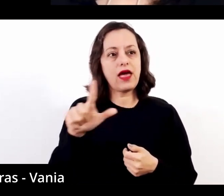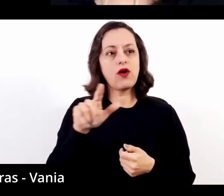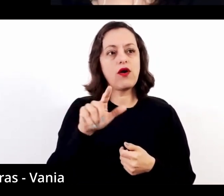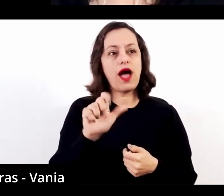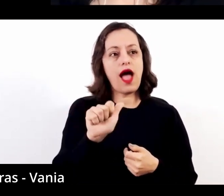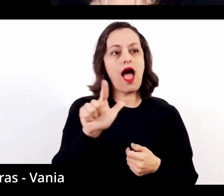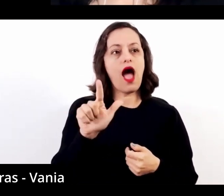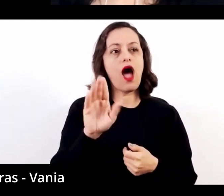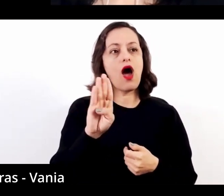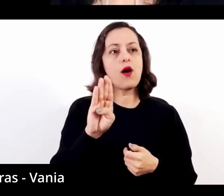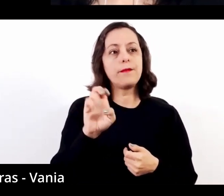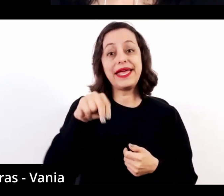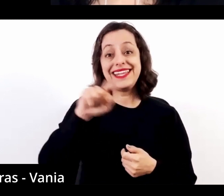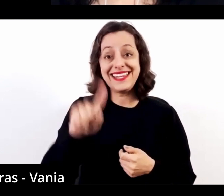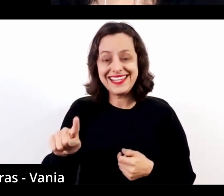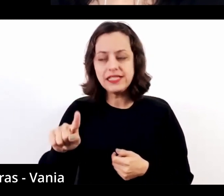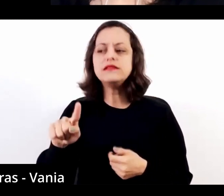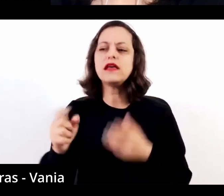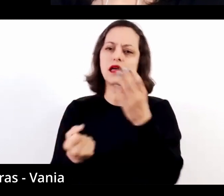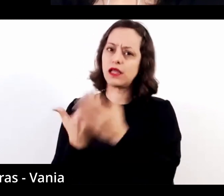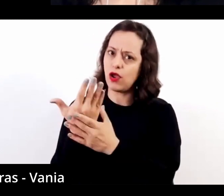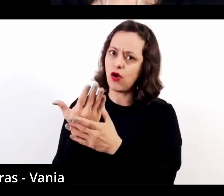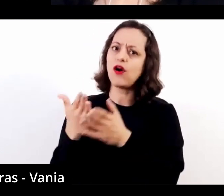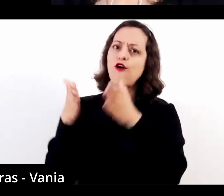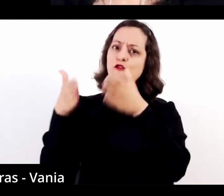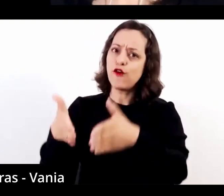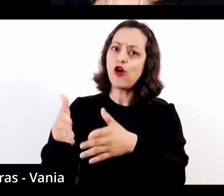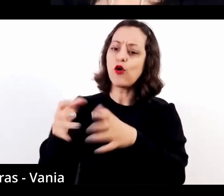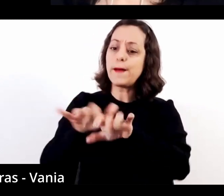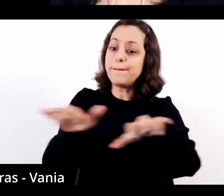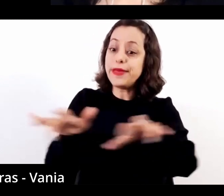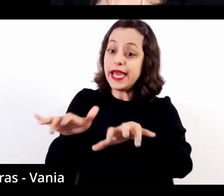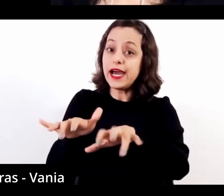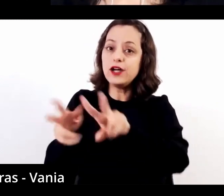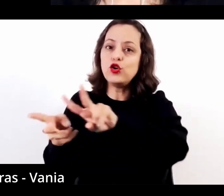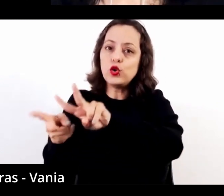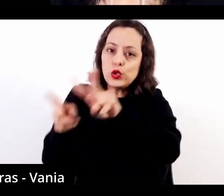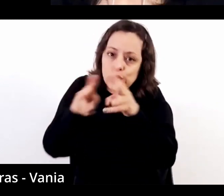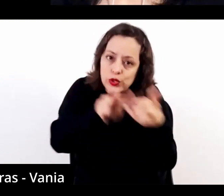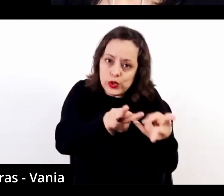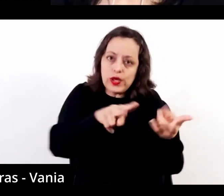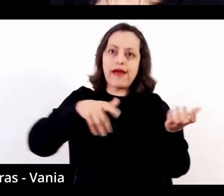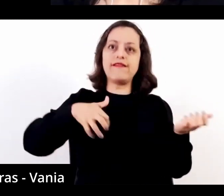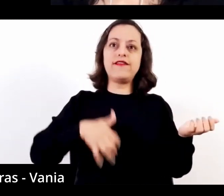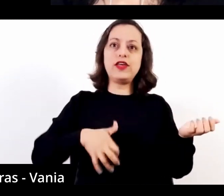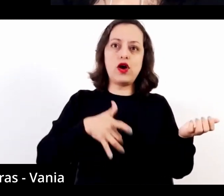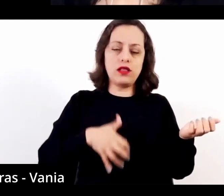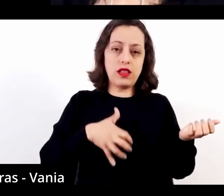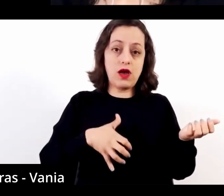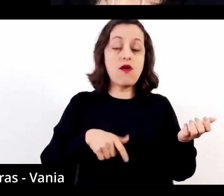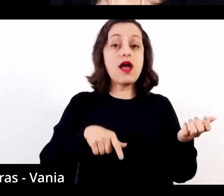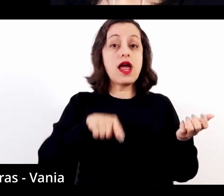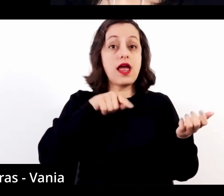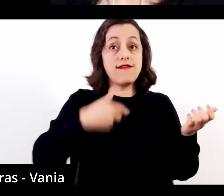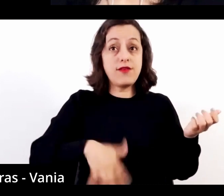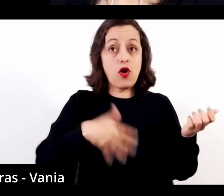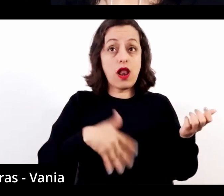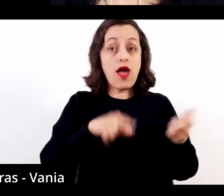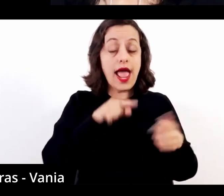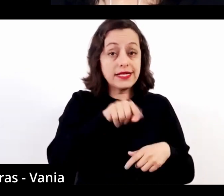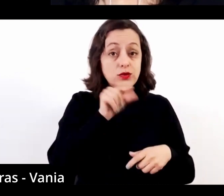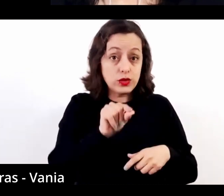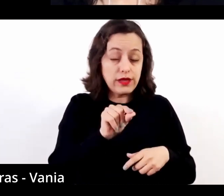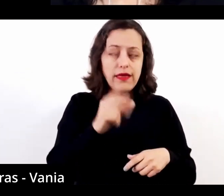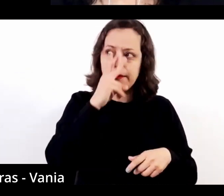escritas originalmente para piano, mas transcritas para violão, alcançaram uma